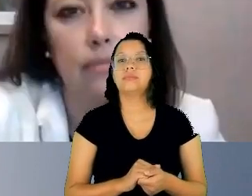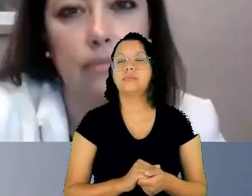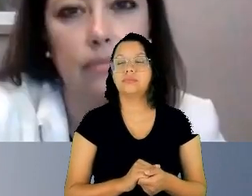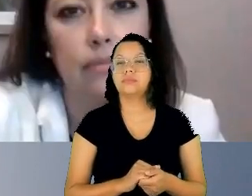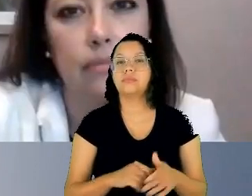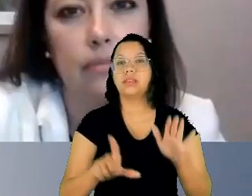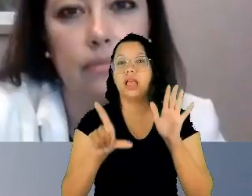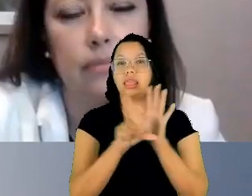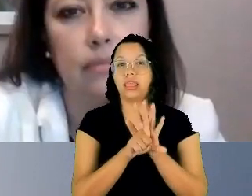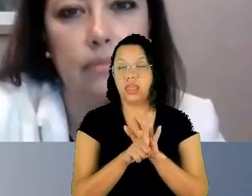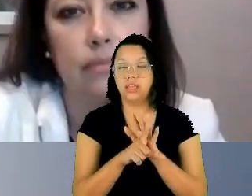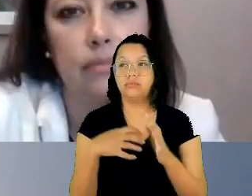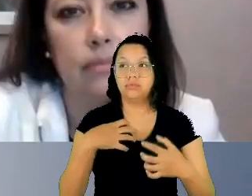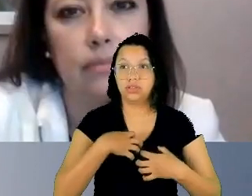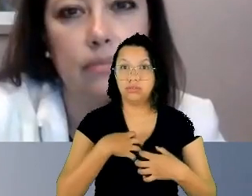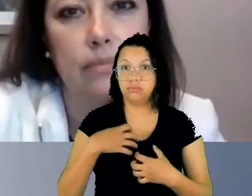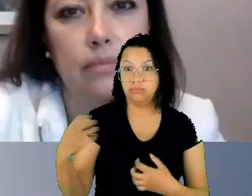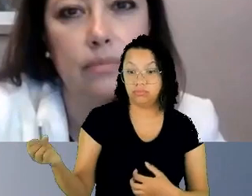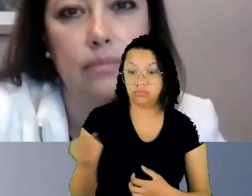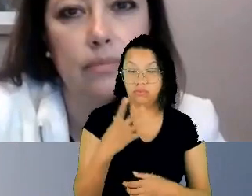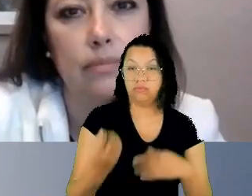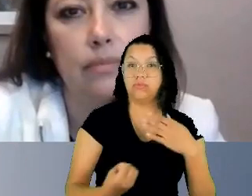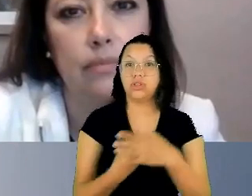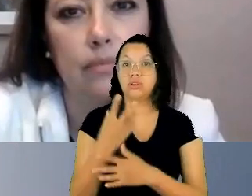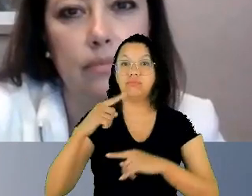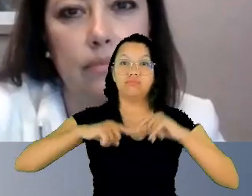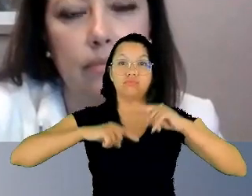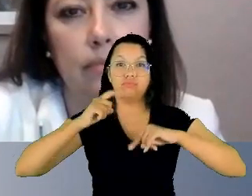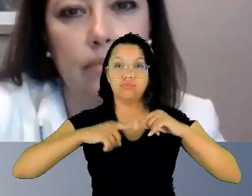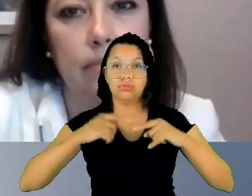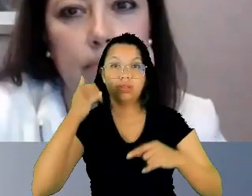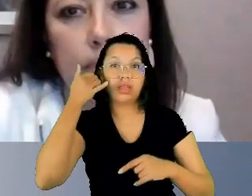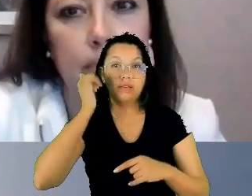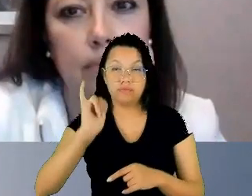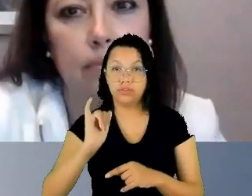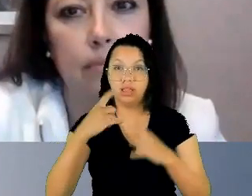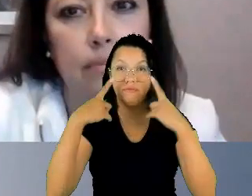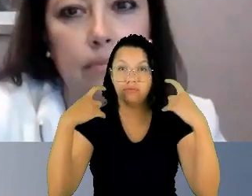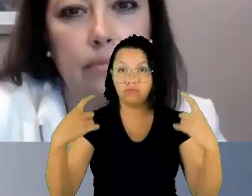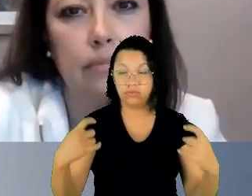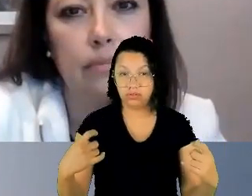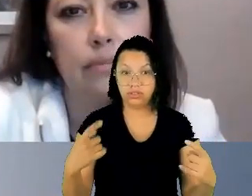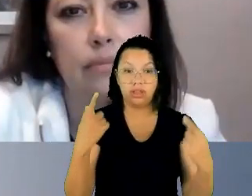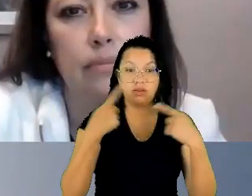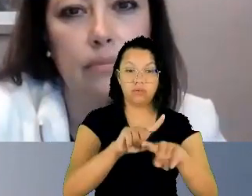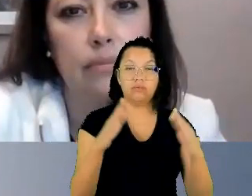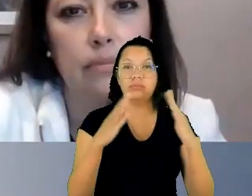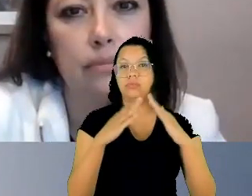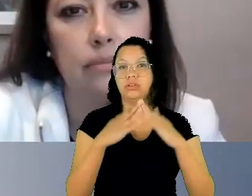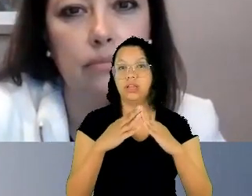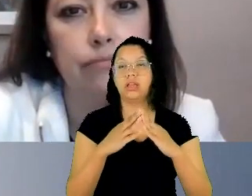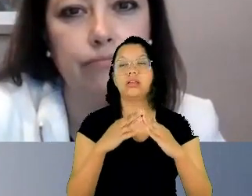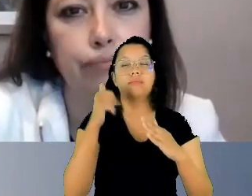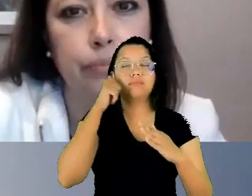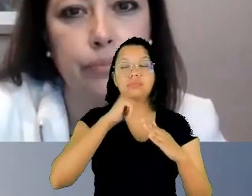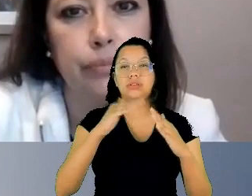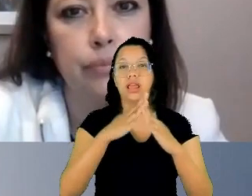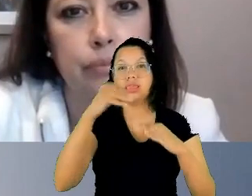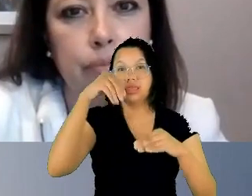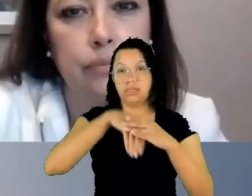criou mecanismos para coibir a violência doméstica e familiar contra a mulher, estabelecendo medidas de prevenção, de assistência e proteção.